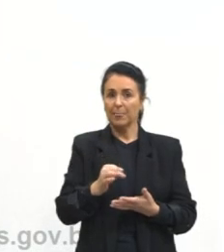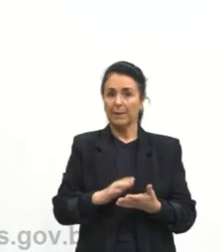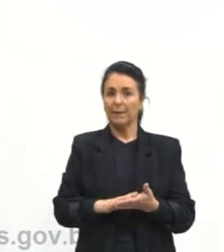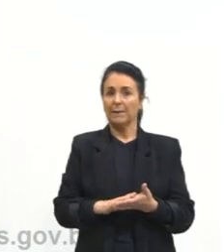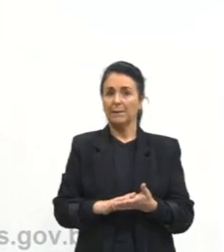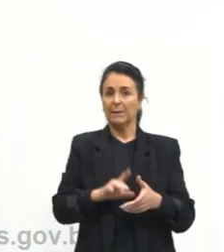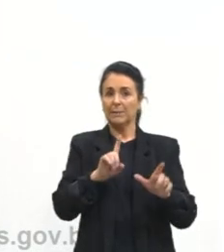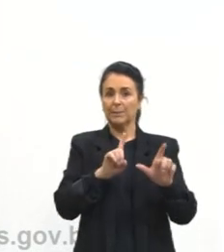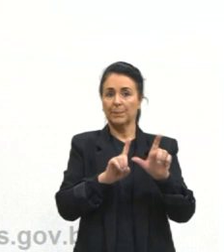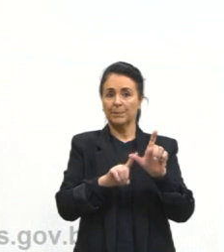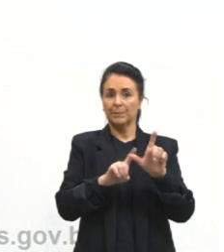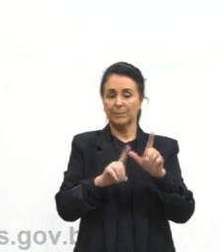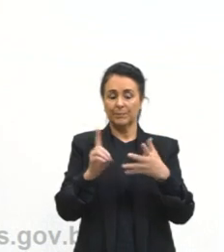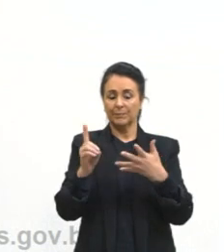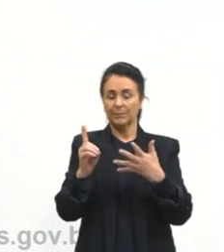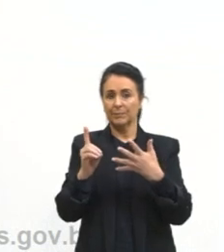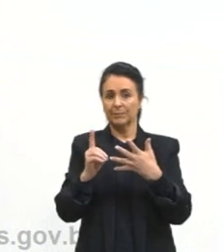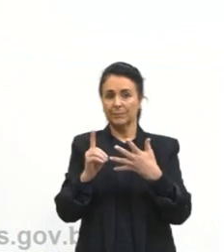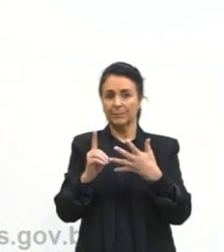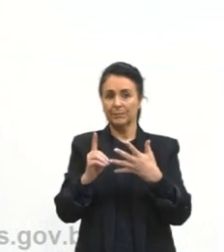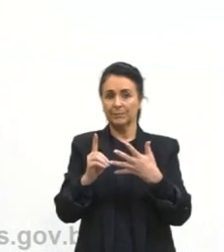essa questão é a alternativa D.